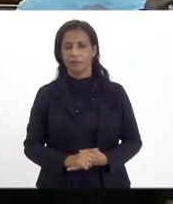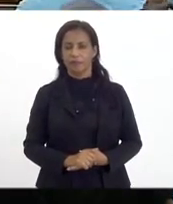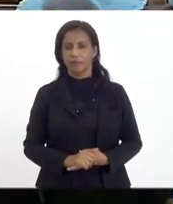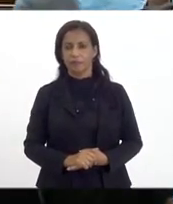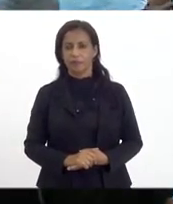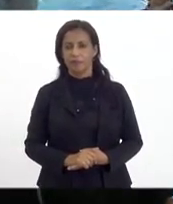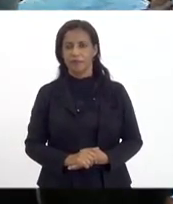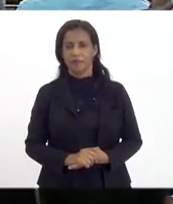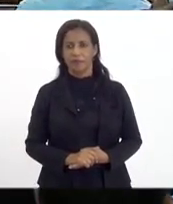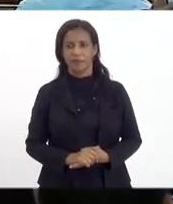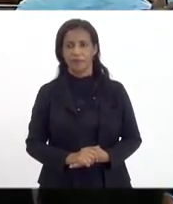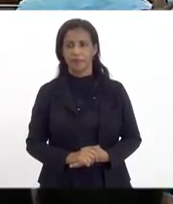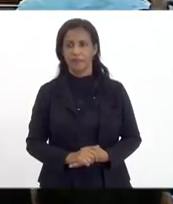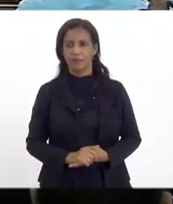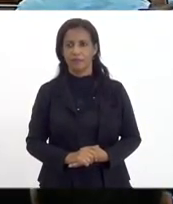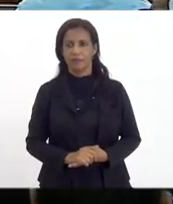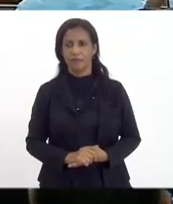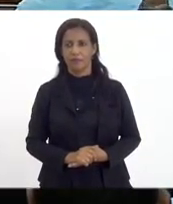Obrigado, presidente.